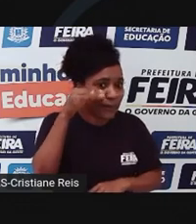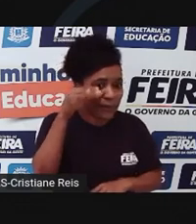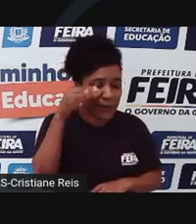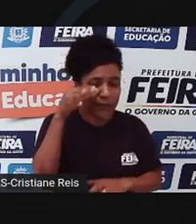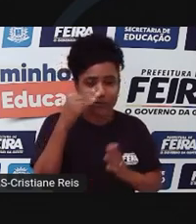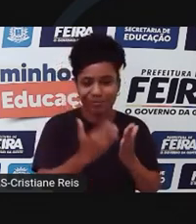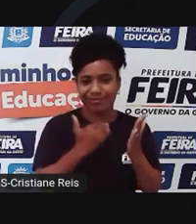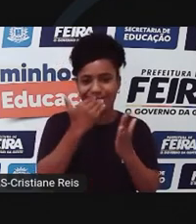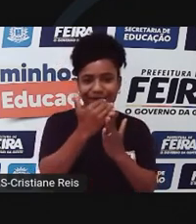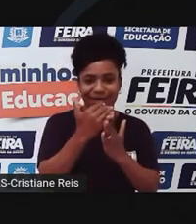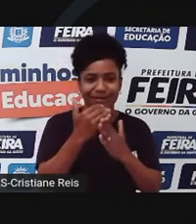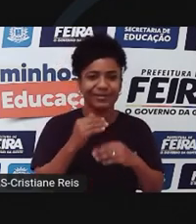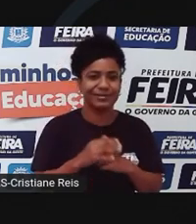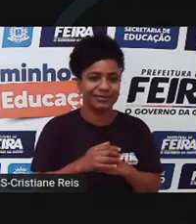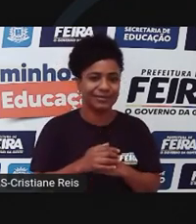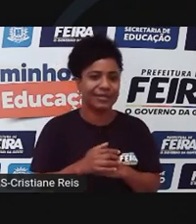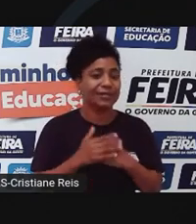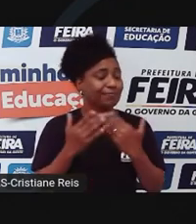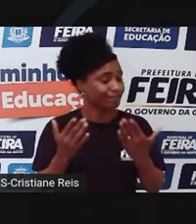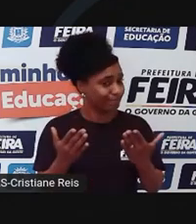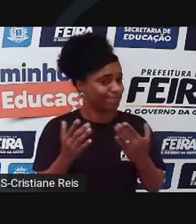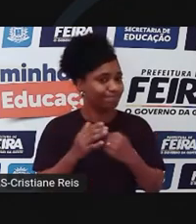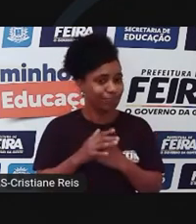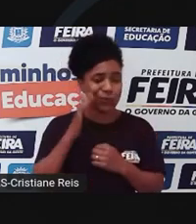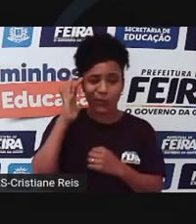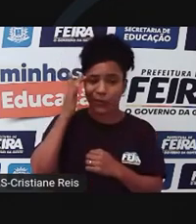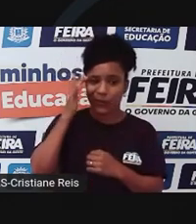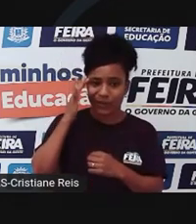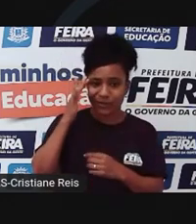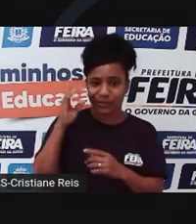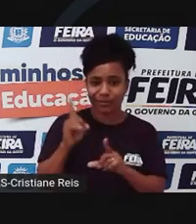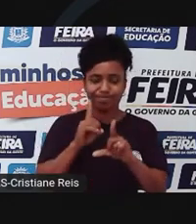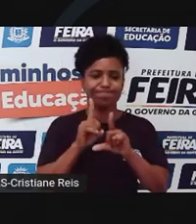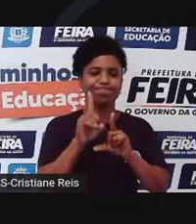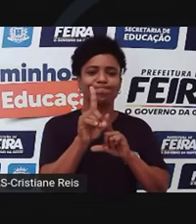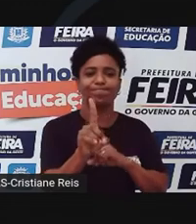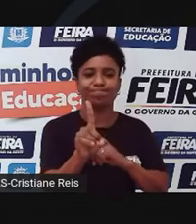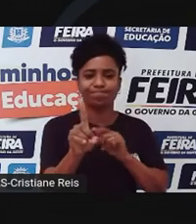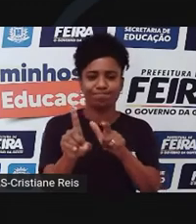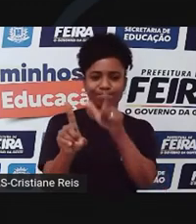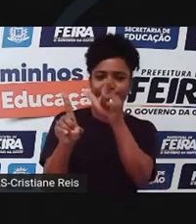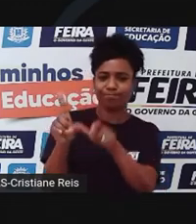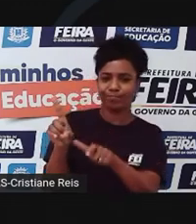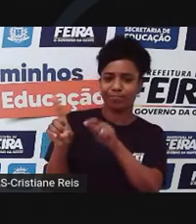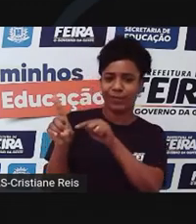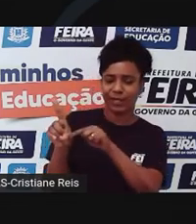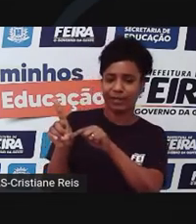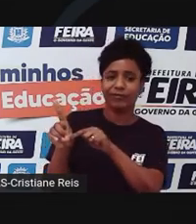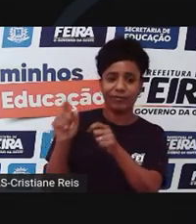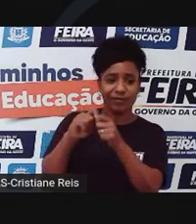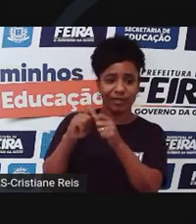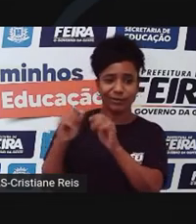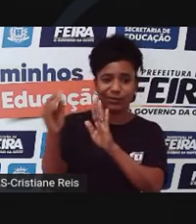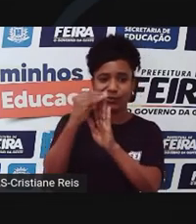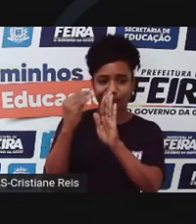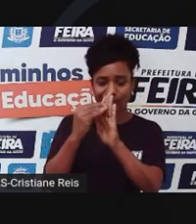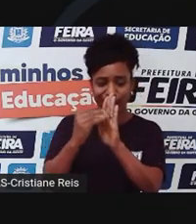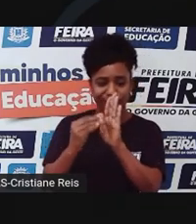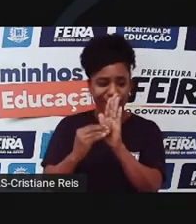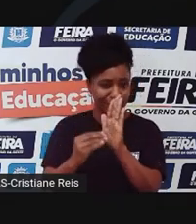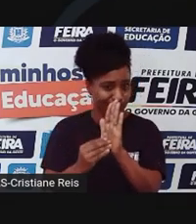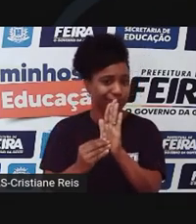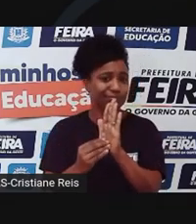mais do que antes. Agora, eu acho que a figura do influenciador digital é essencialmente um produtor de conteúdo. Então, uma pessoa que tem uma